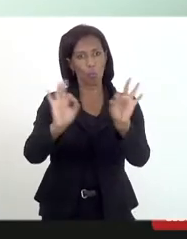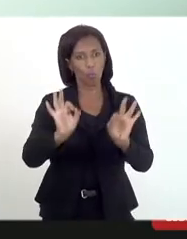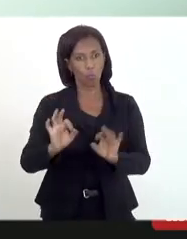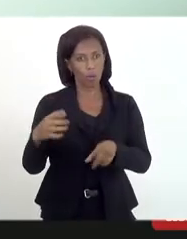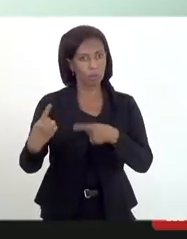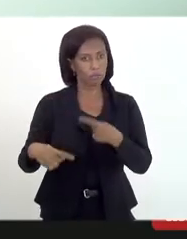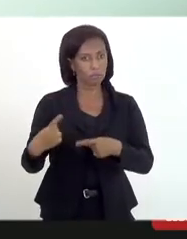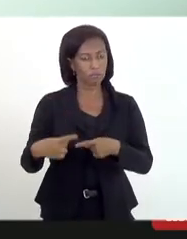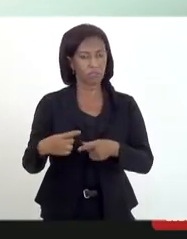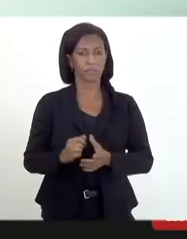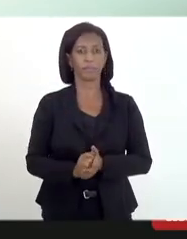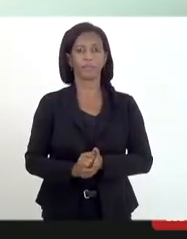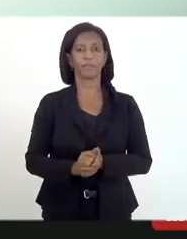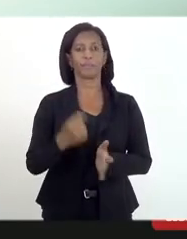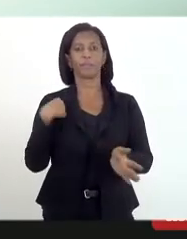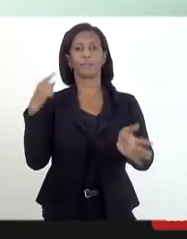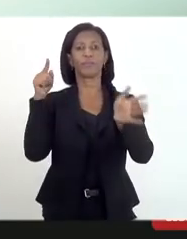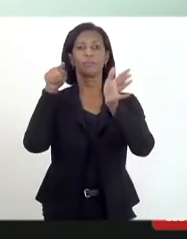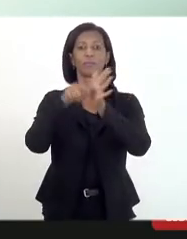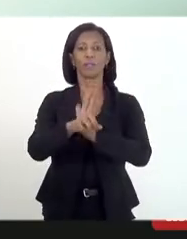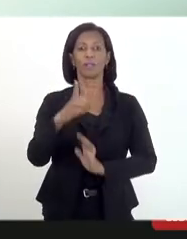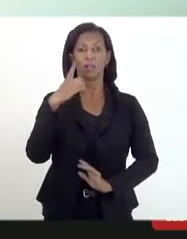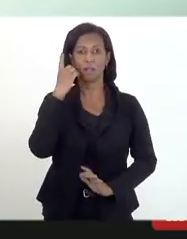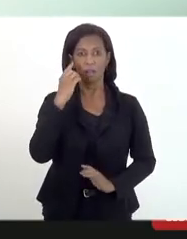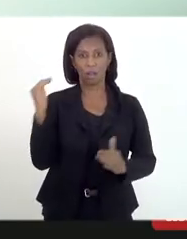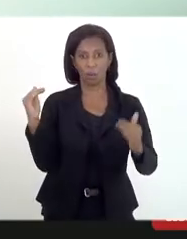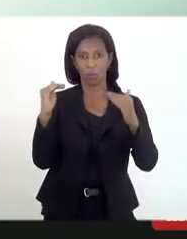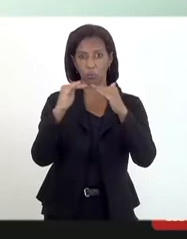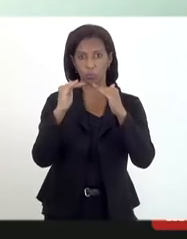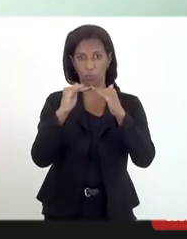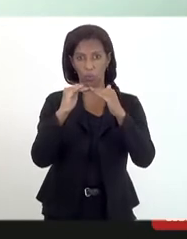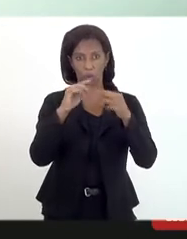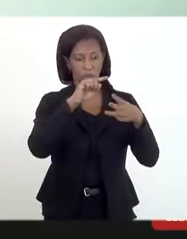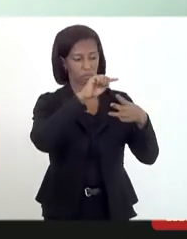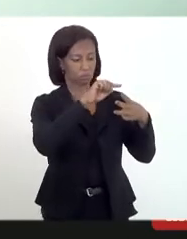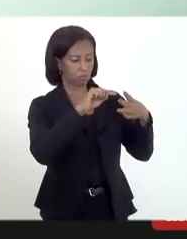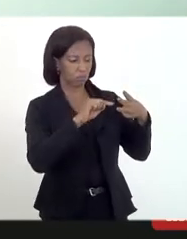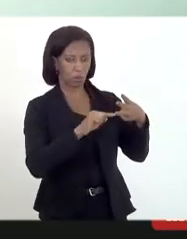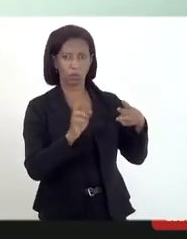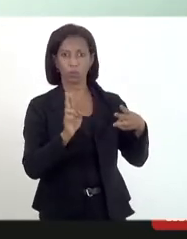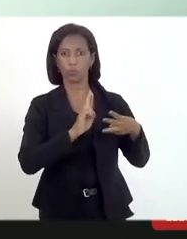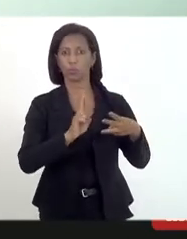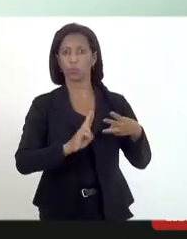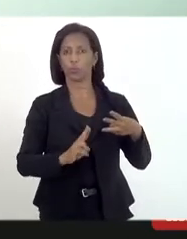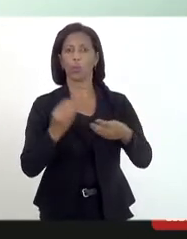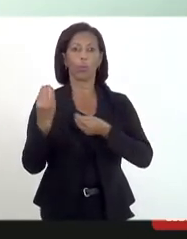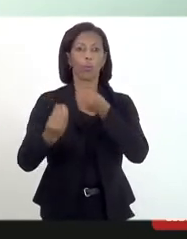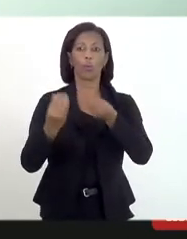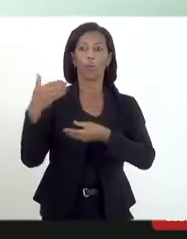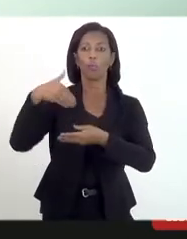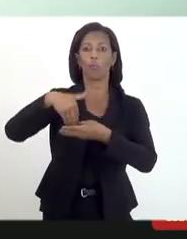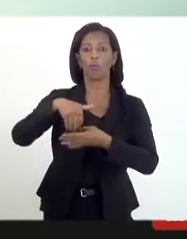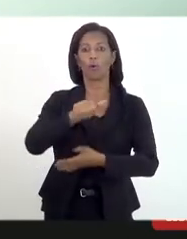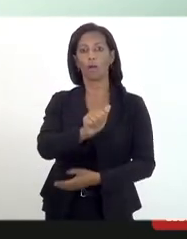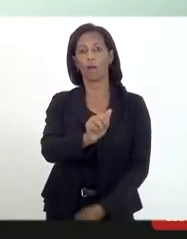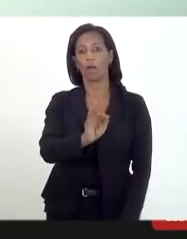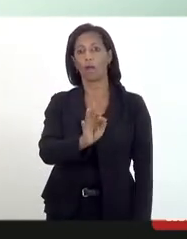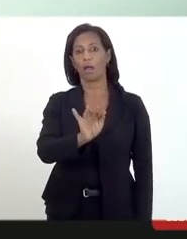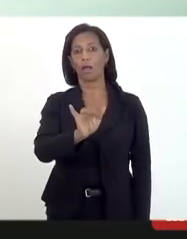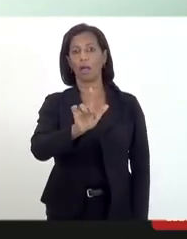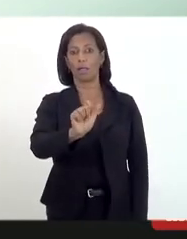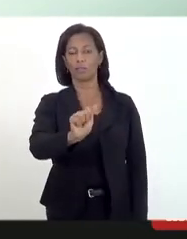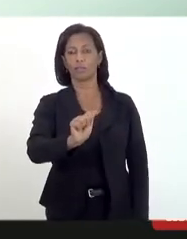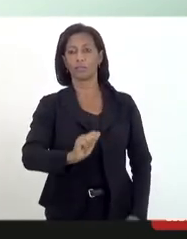discutir, indaga os senhores deputados se concordam com a indicação das oitivas. Como vota o deputado Átila Nunes?